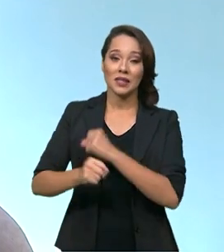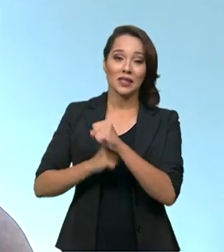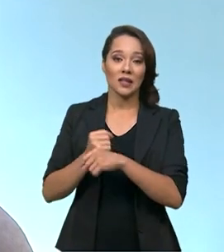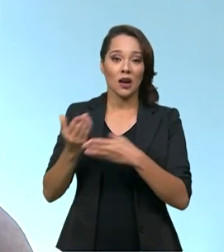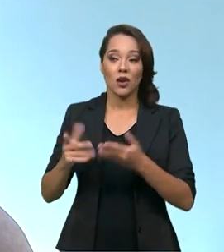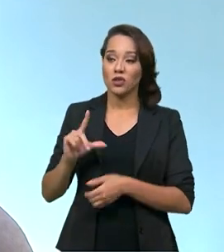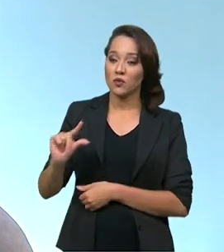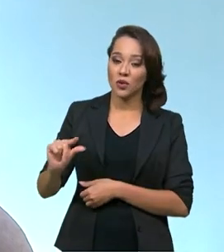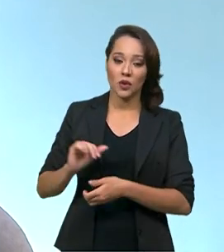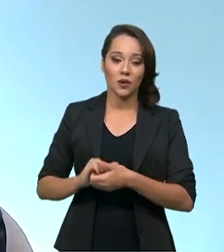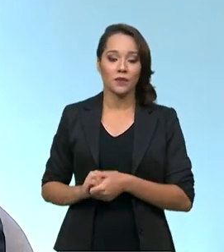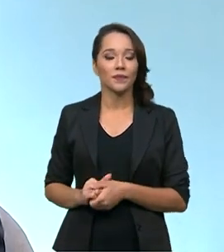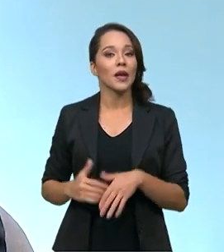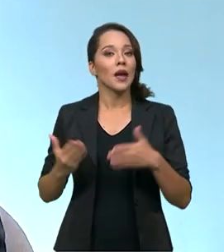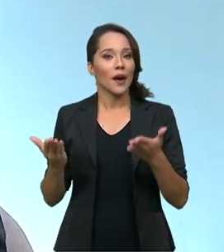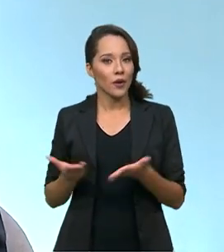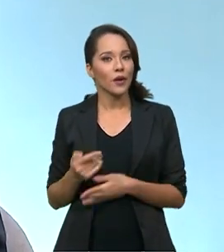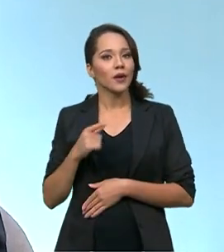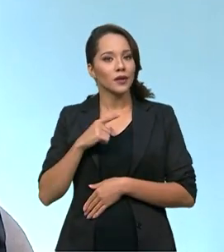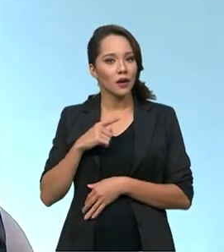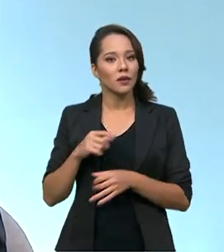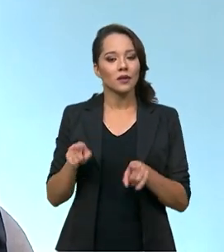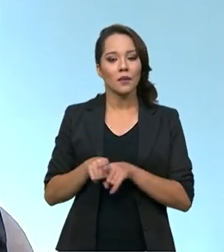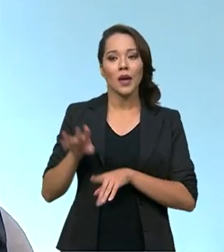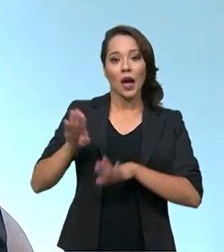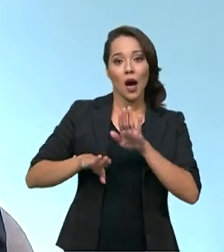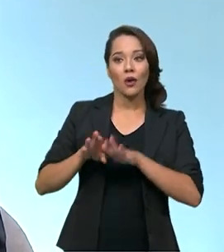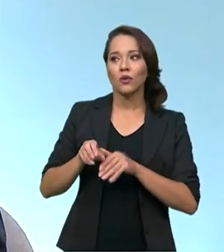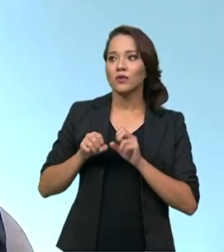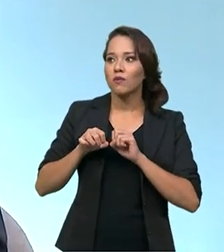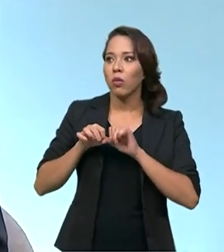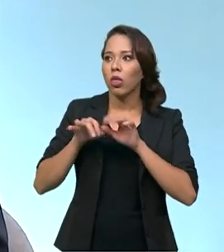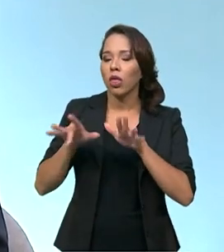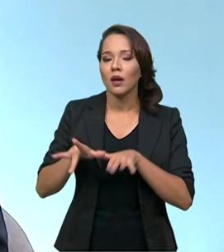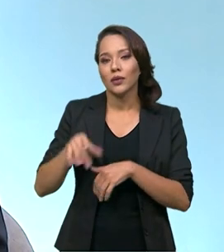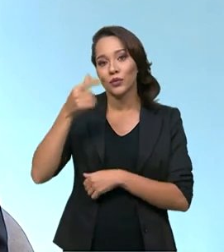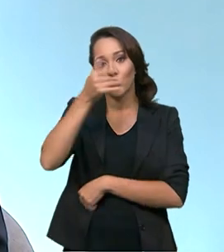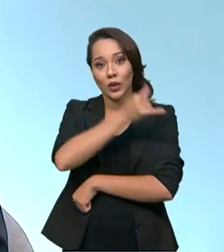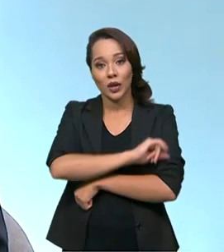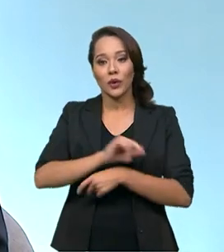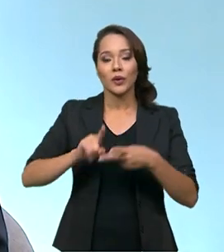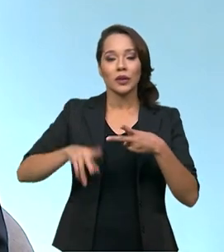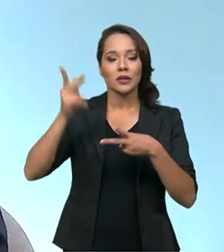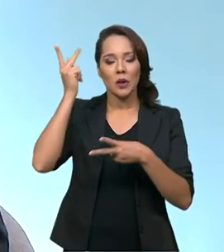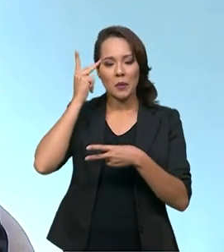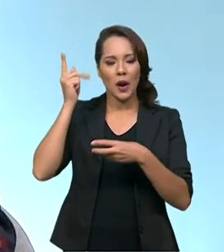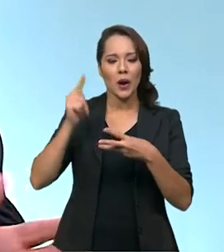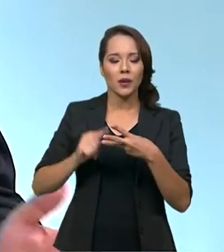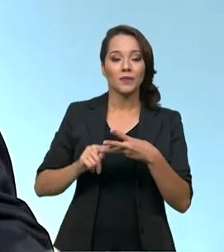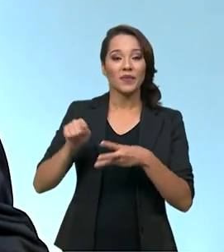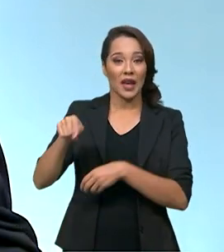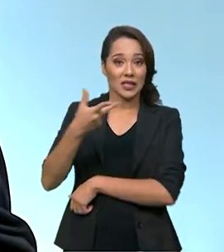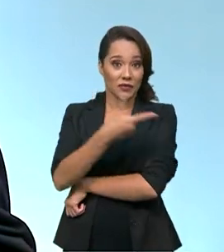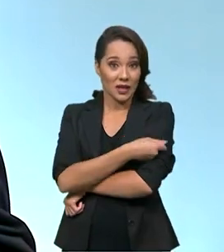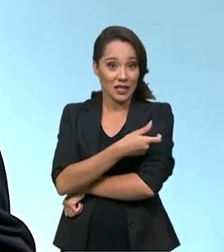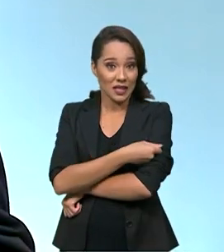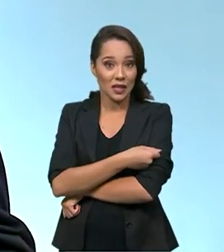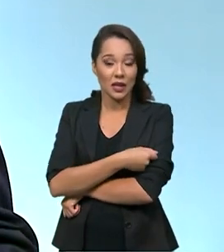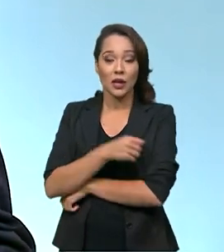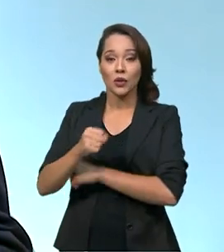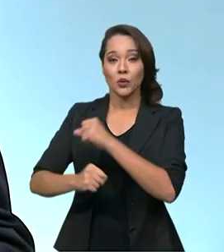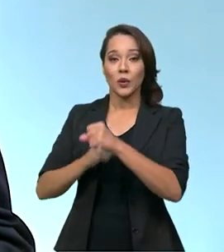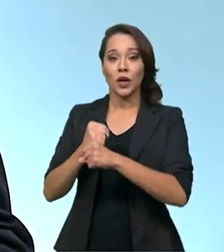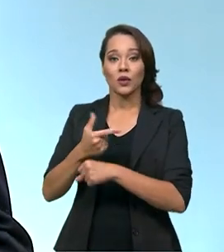ano diminuiu. E agora nós temos alguns surtos no Rio de Janeiro, em São Paulo. Essa vacina de